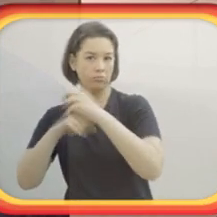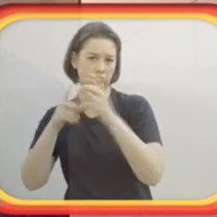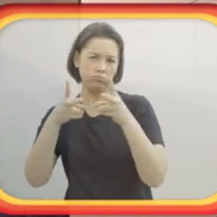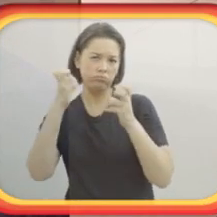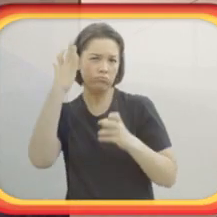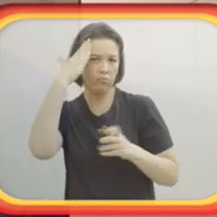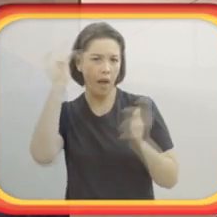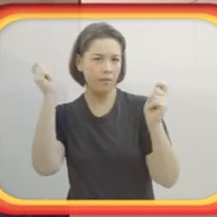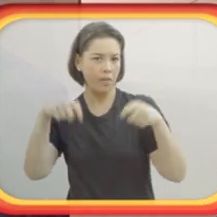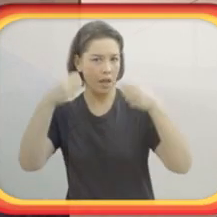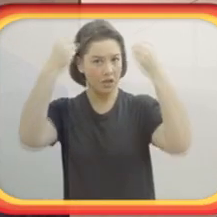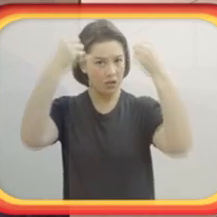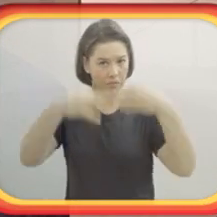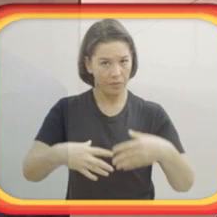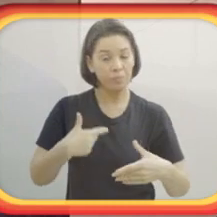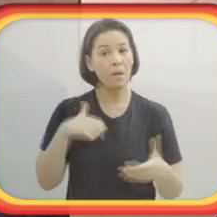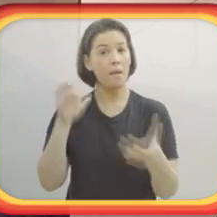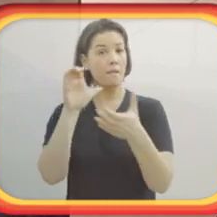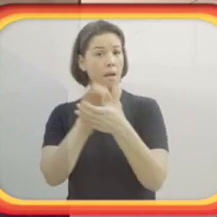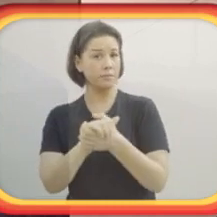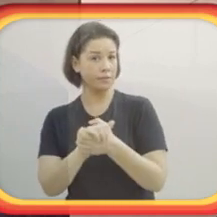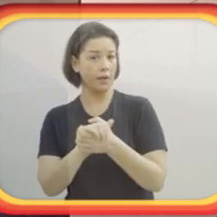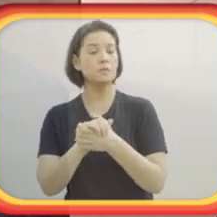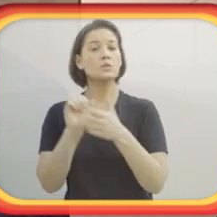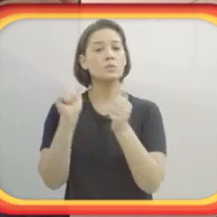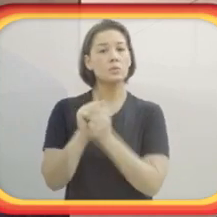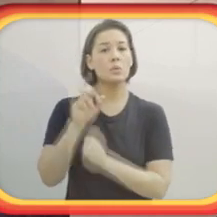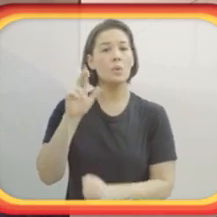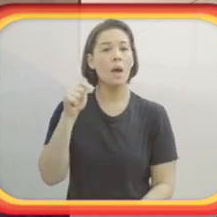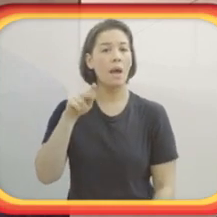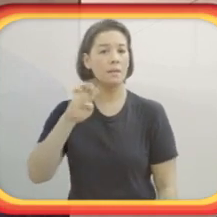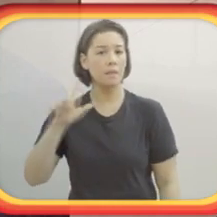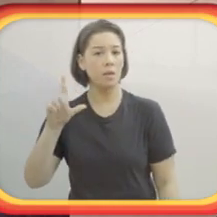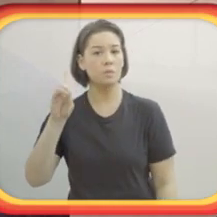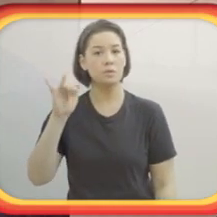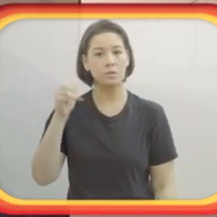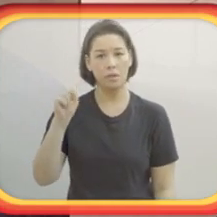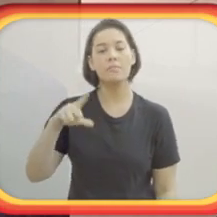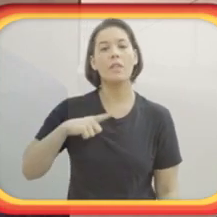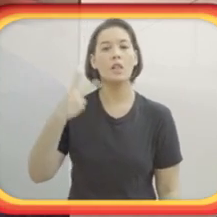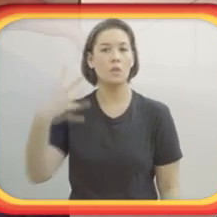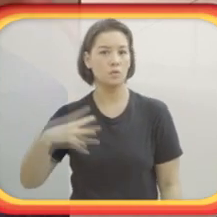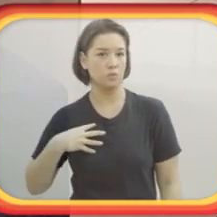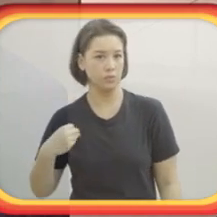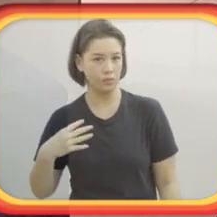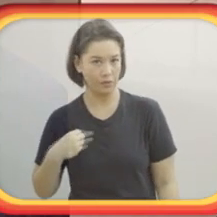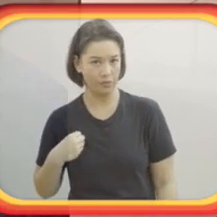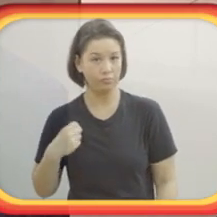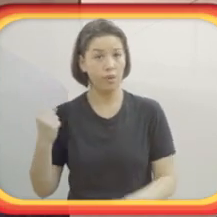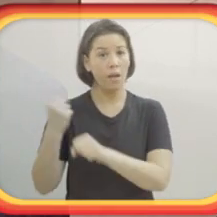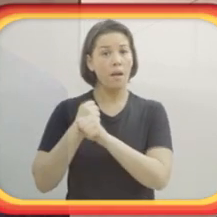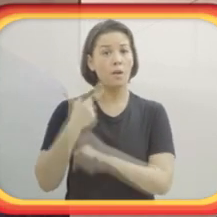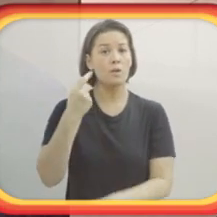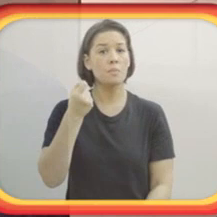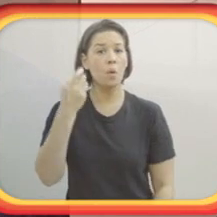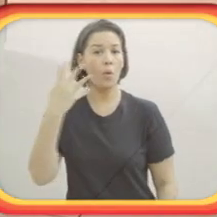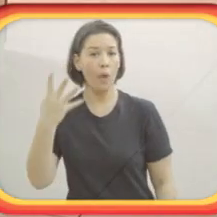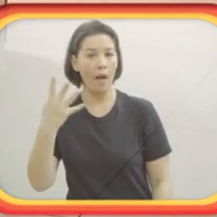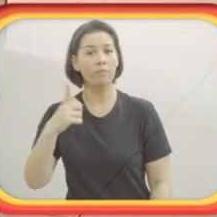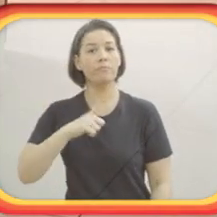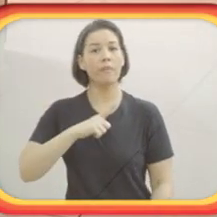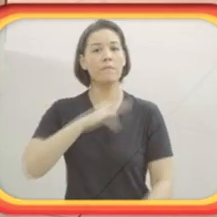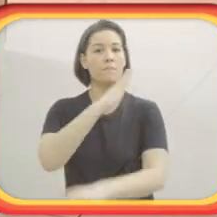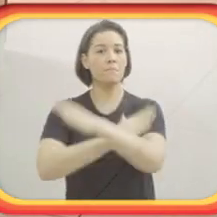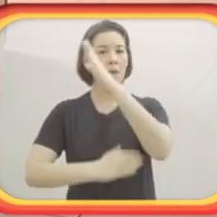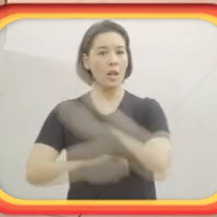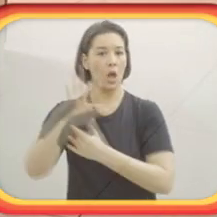Acho que é isso, explicando bem, né? Sou casado com a Raquel, Raquel Dias. Temos dois filhos. Em